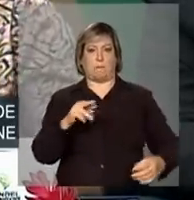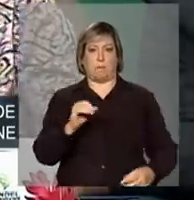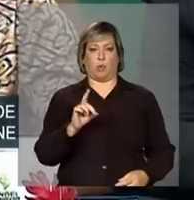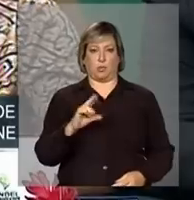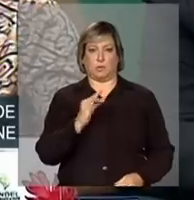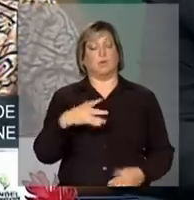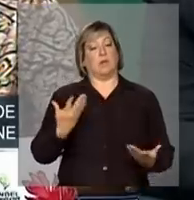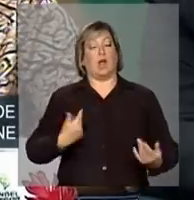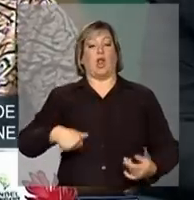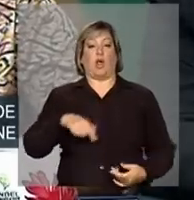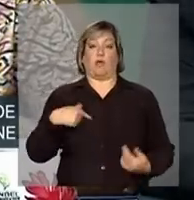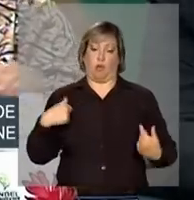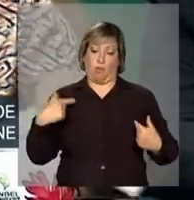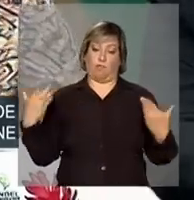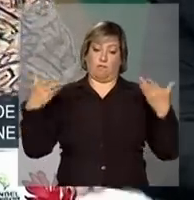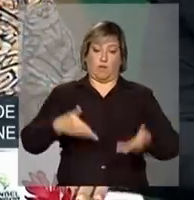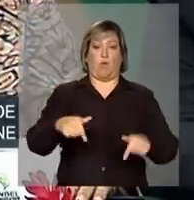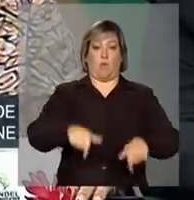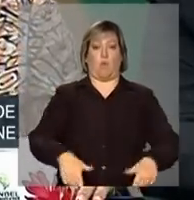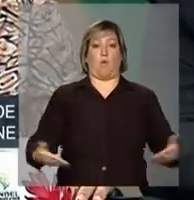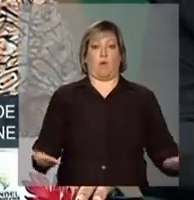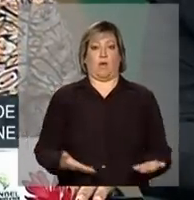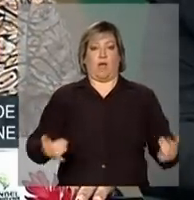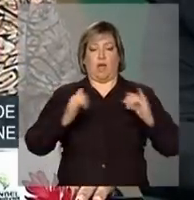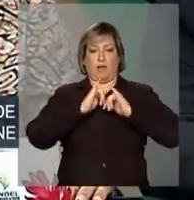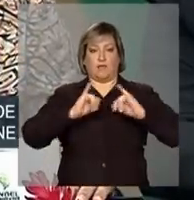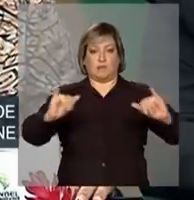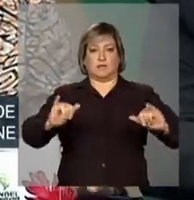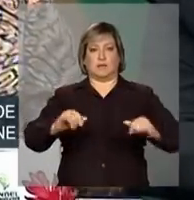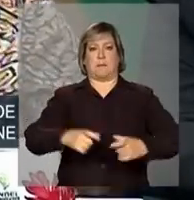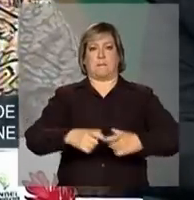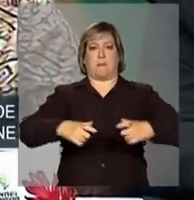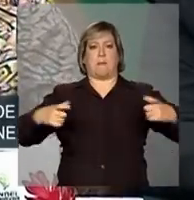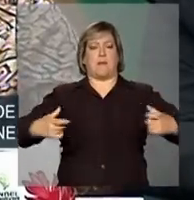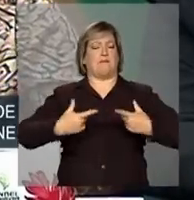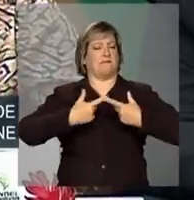hoje anunciar a ampliação de várias medidas.